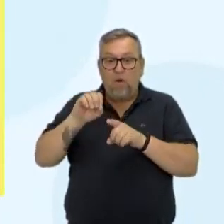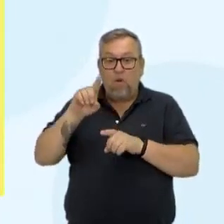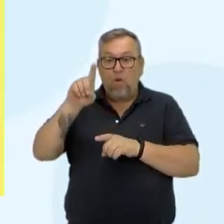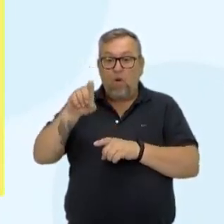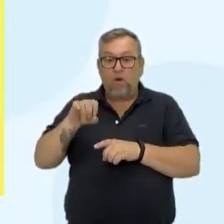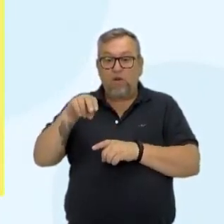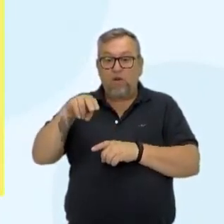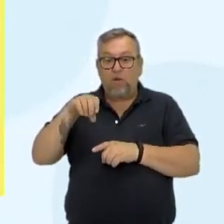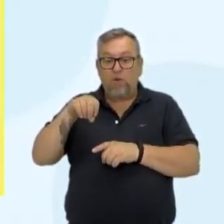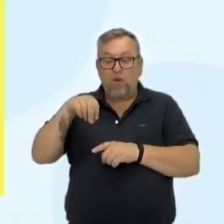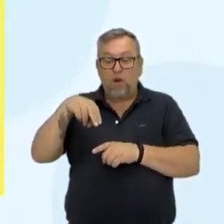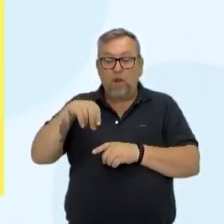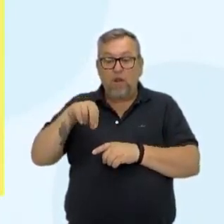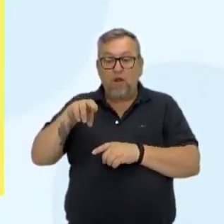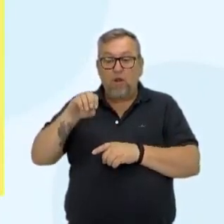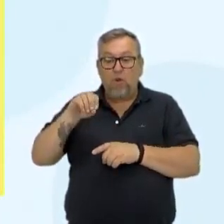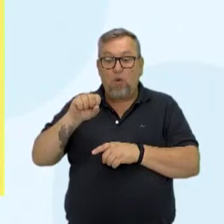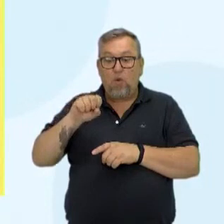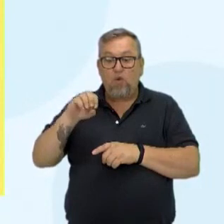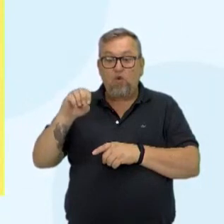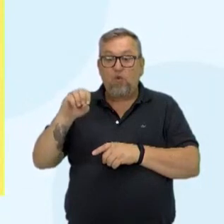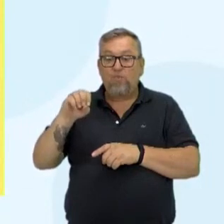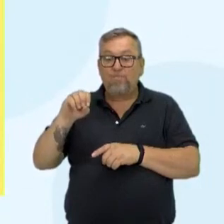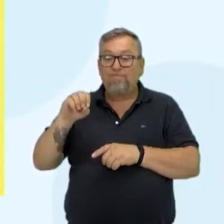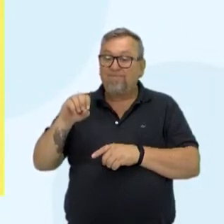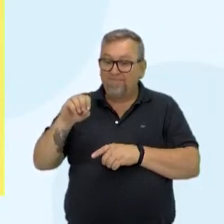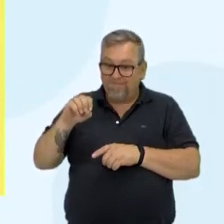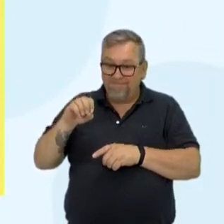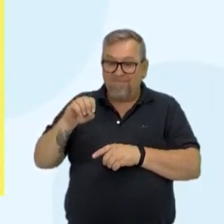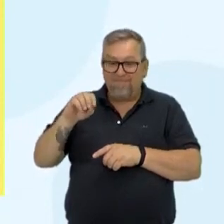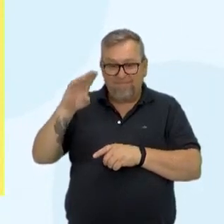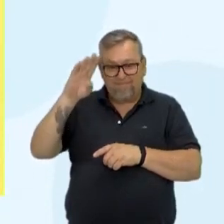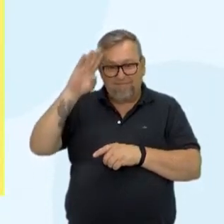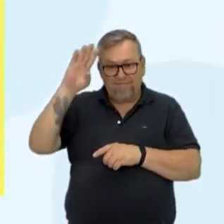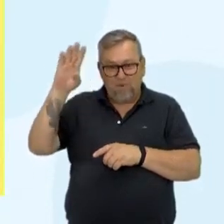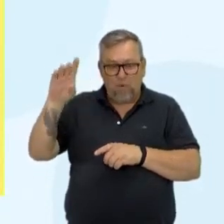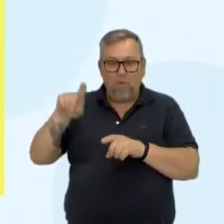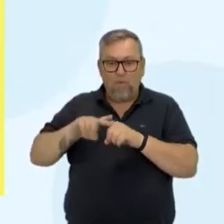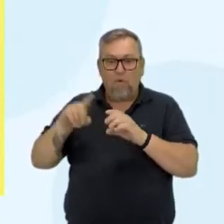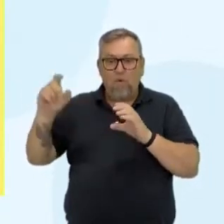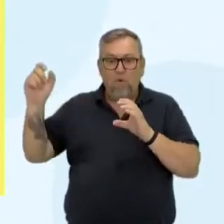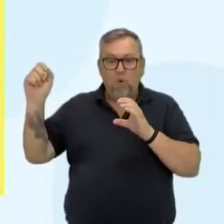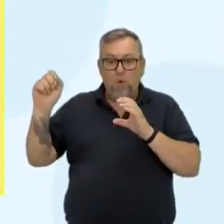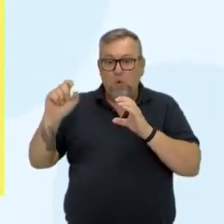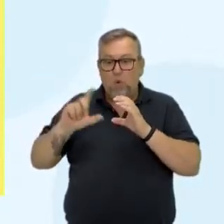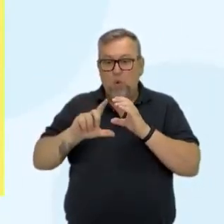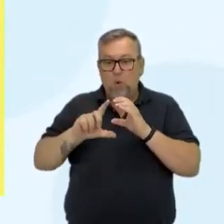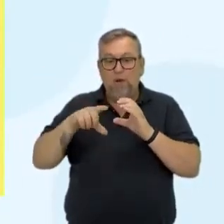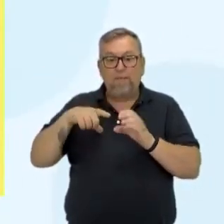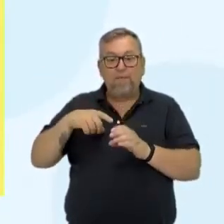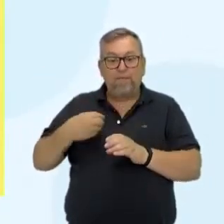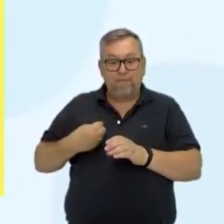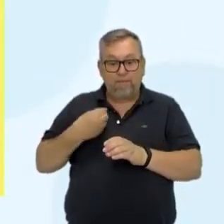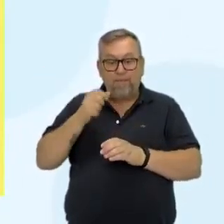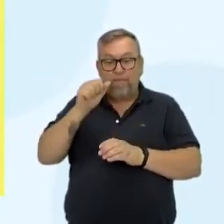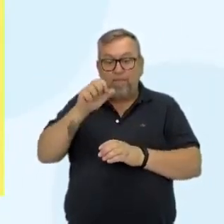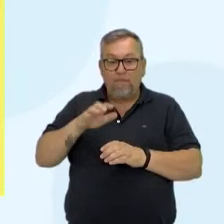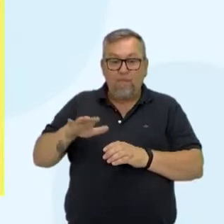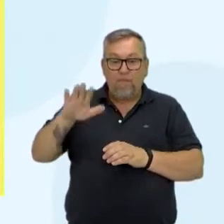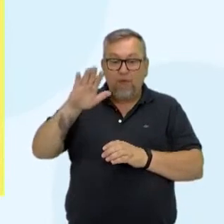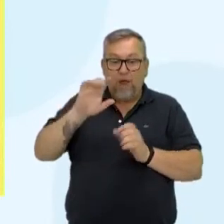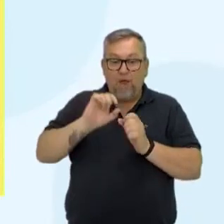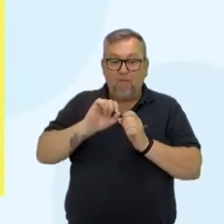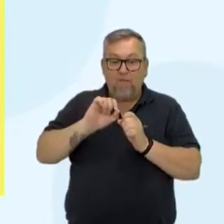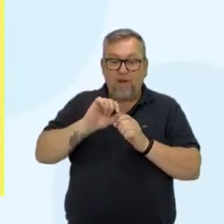nitroso, tá bom? Esses principais do efeito estufa, eles estão presentes na atmosfera e